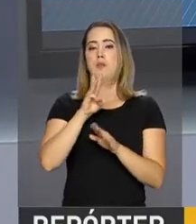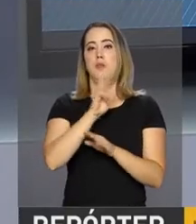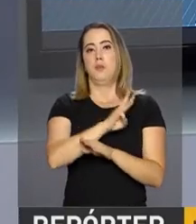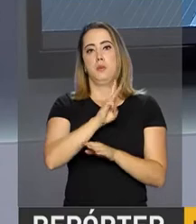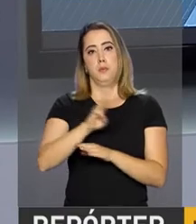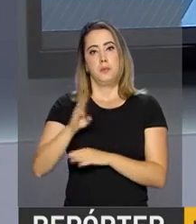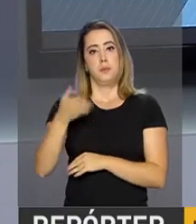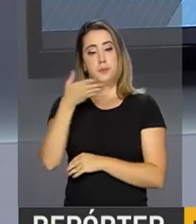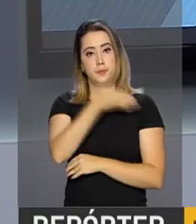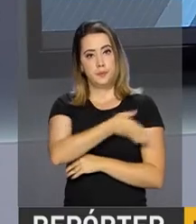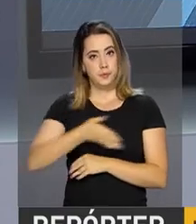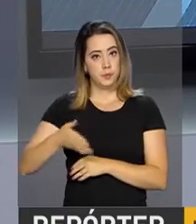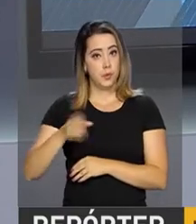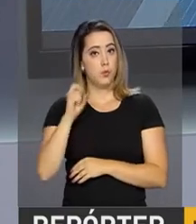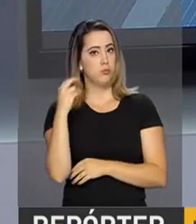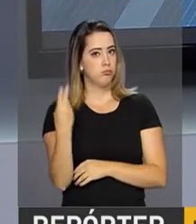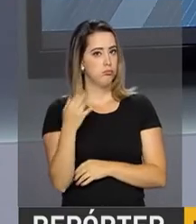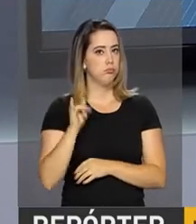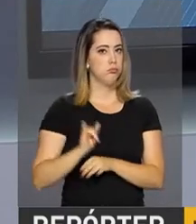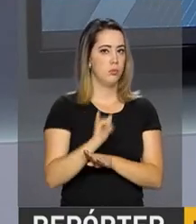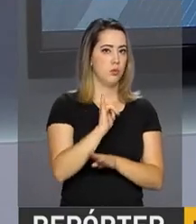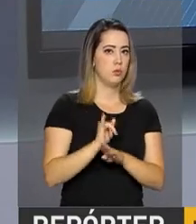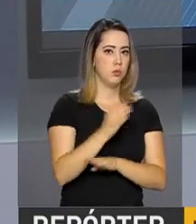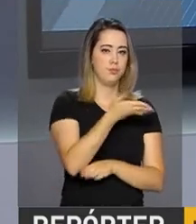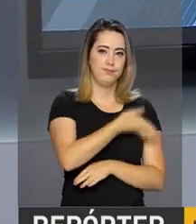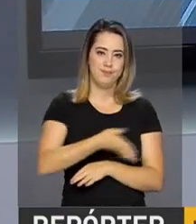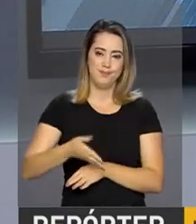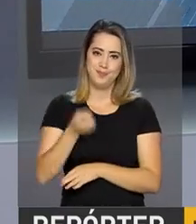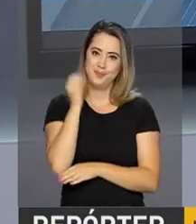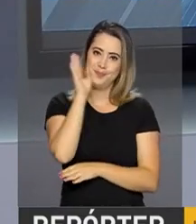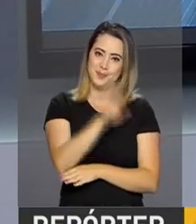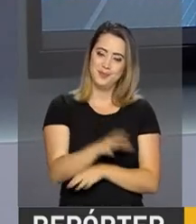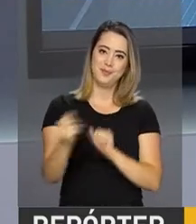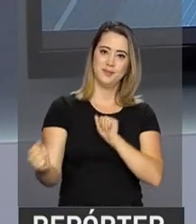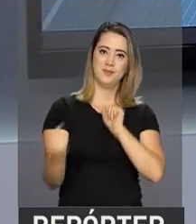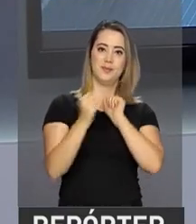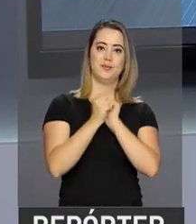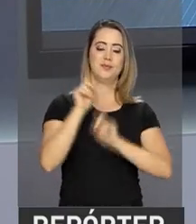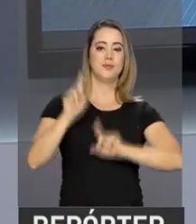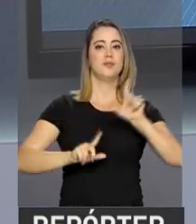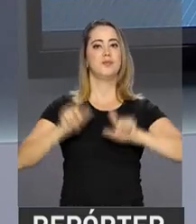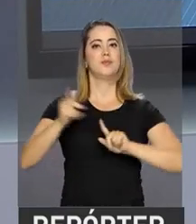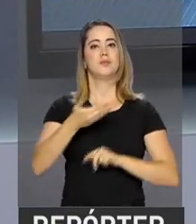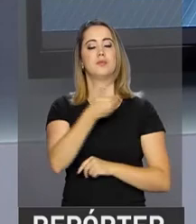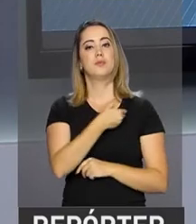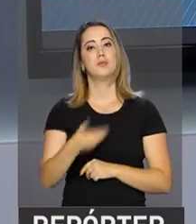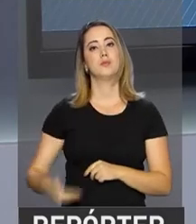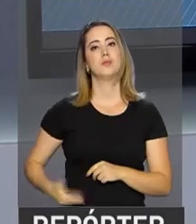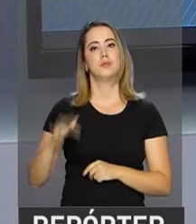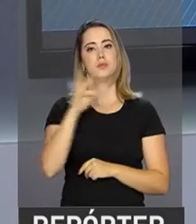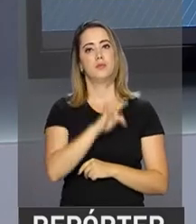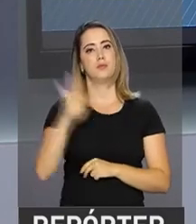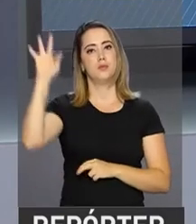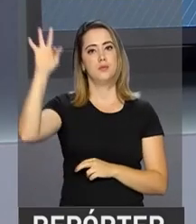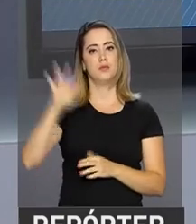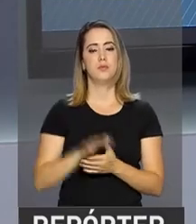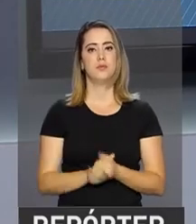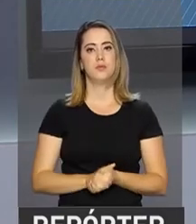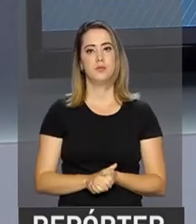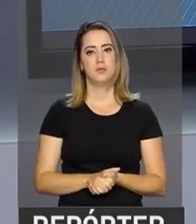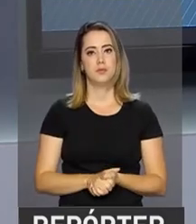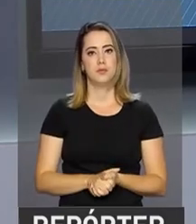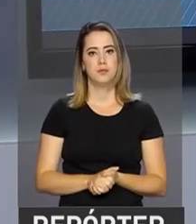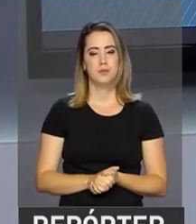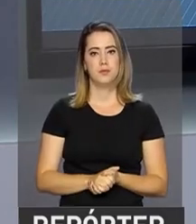no site da NBR ou em nosso canal no YouTube. Uma ótima tarde para você e continue com a gente aqui na NBR, a TV do